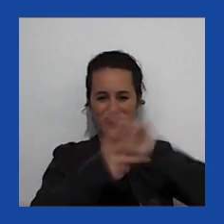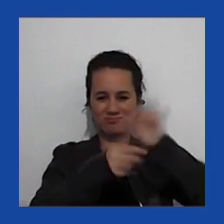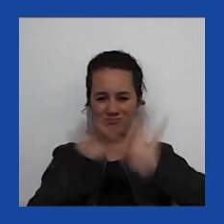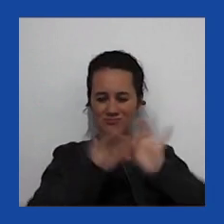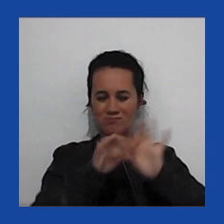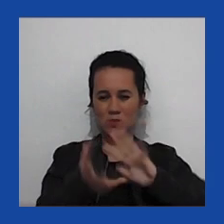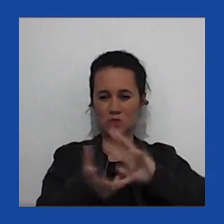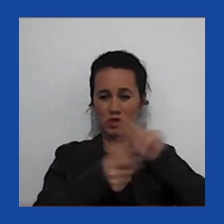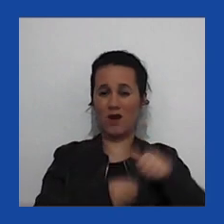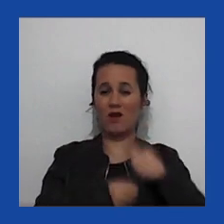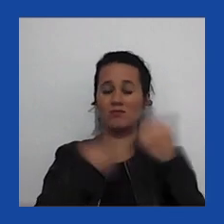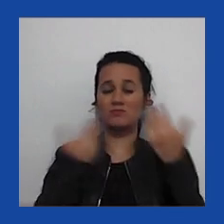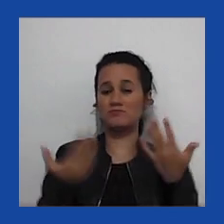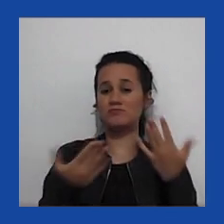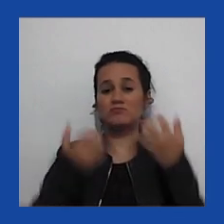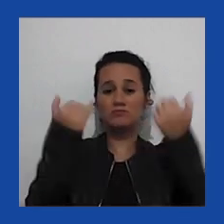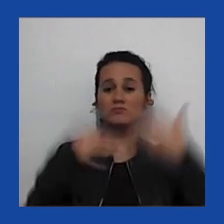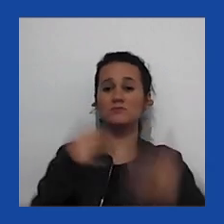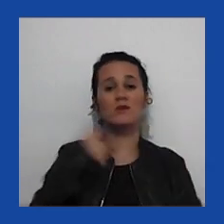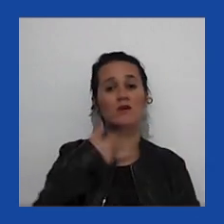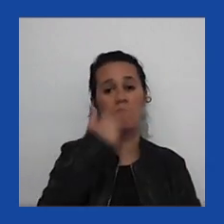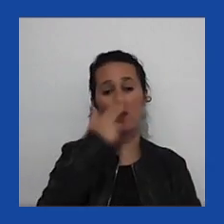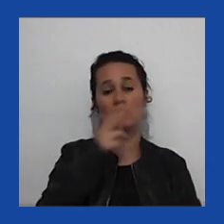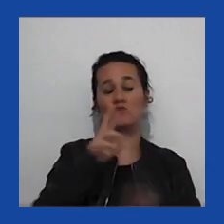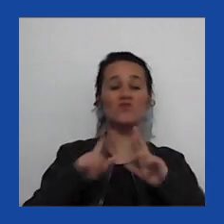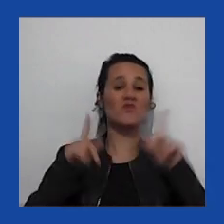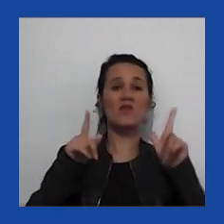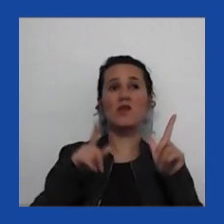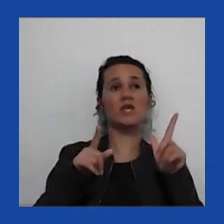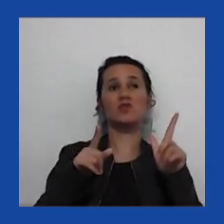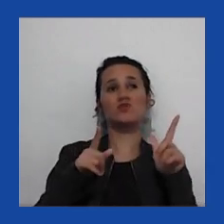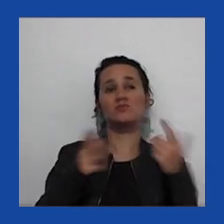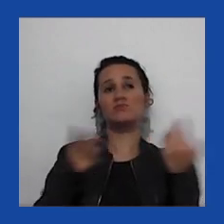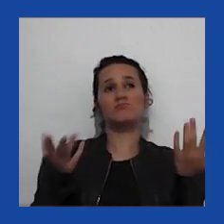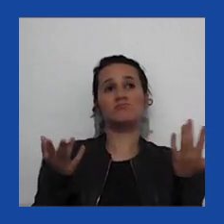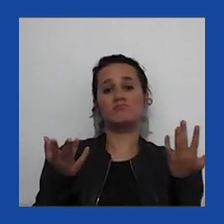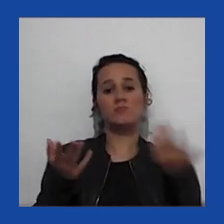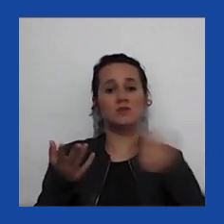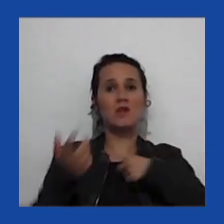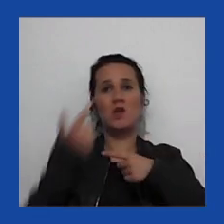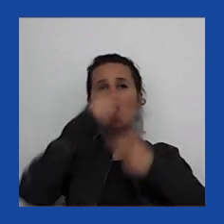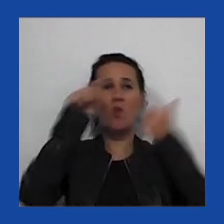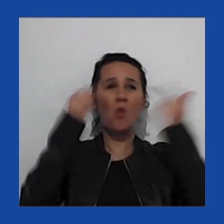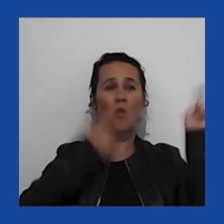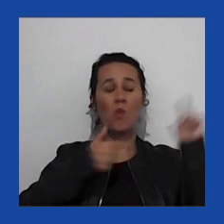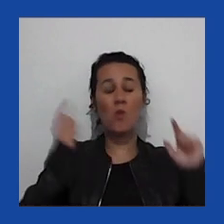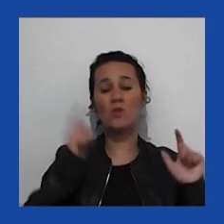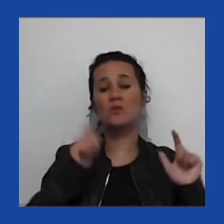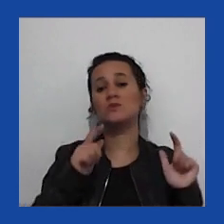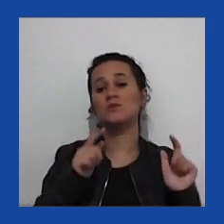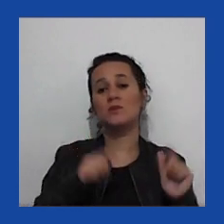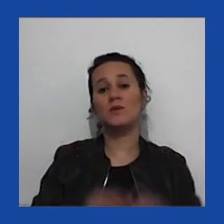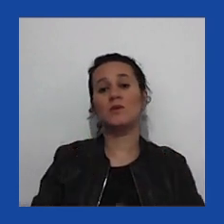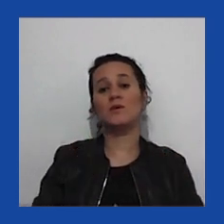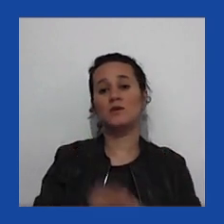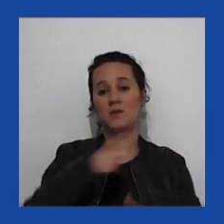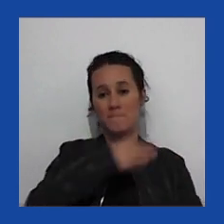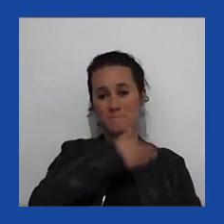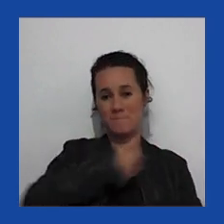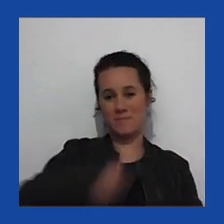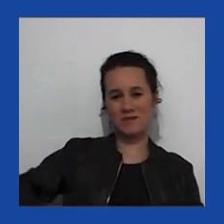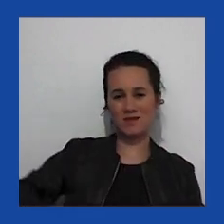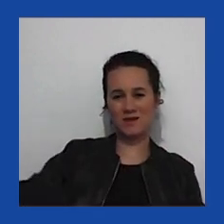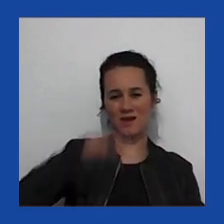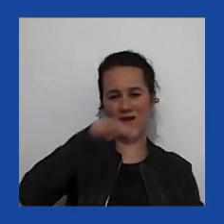mas acho que talvez diferentemente do que outros populismos, porque o presidente não tem